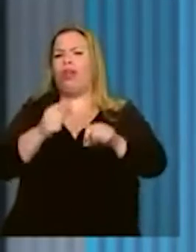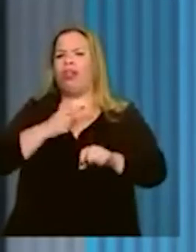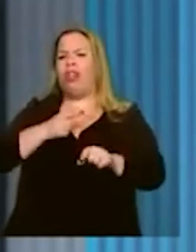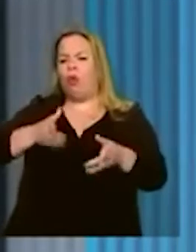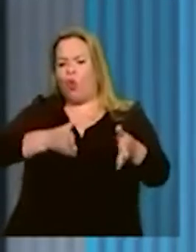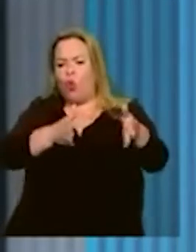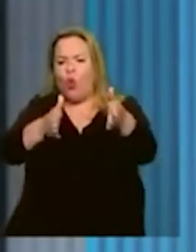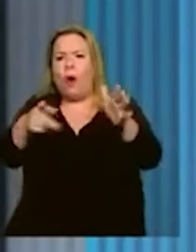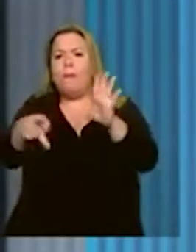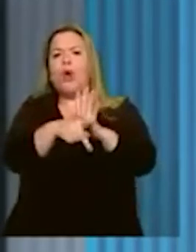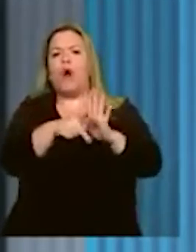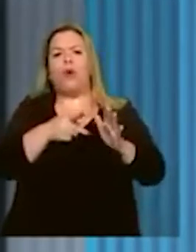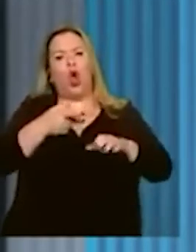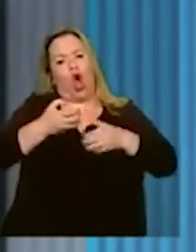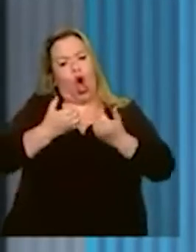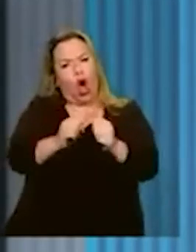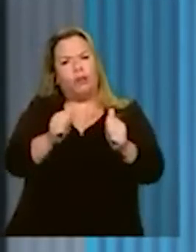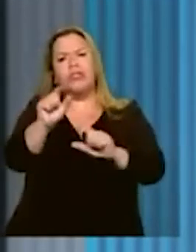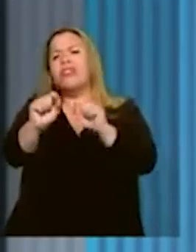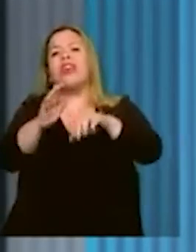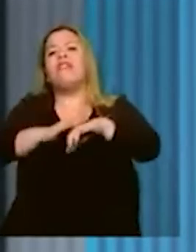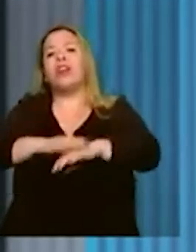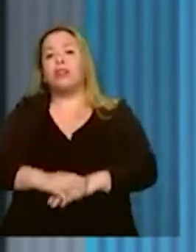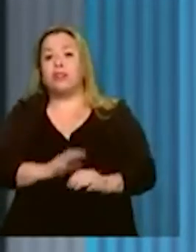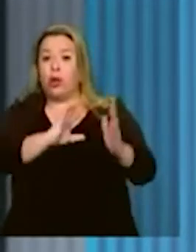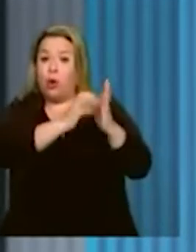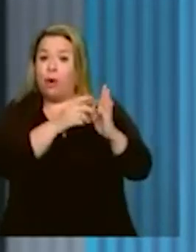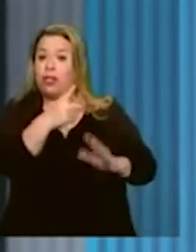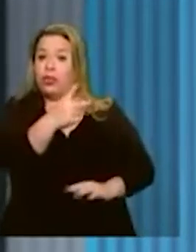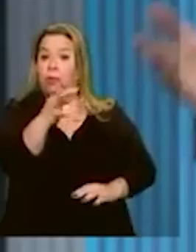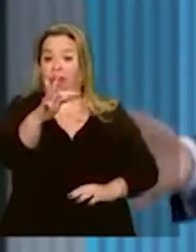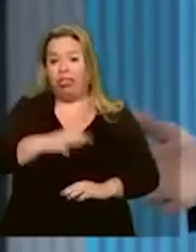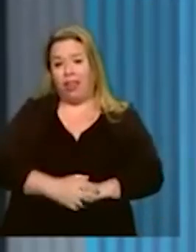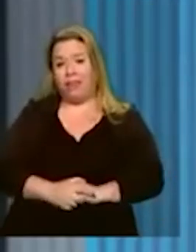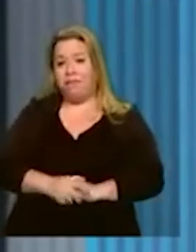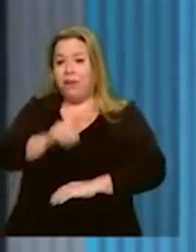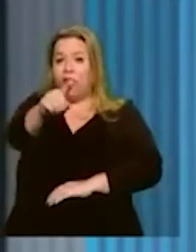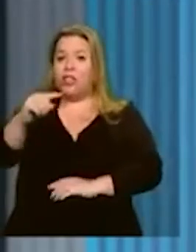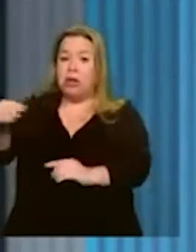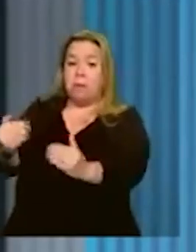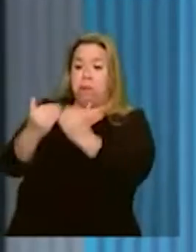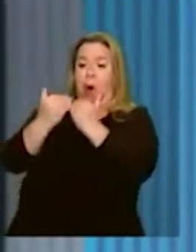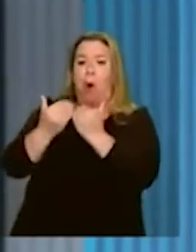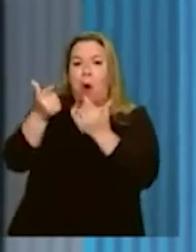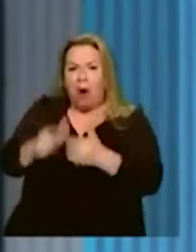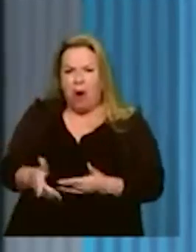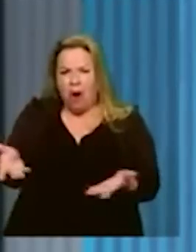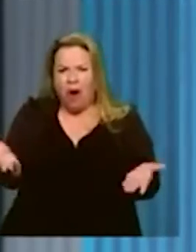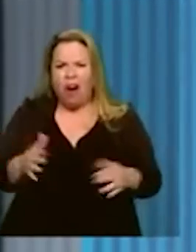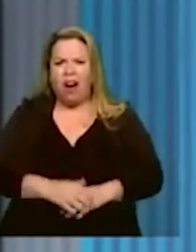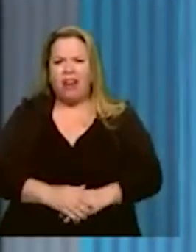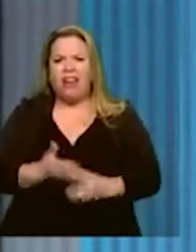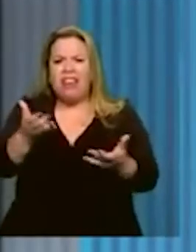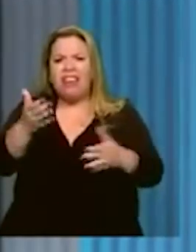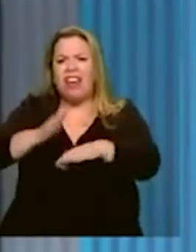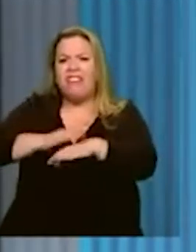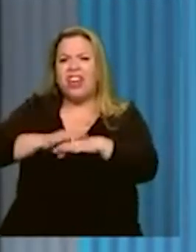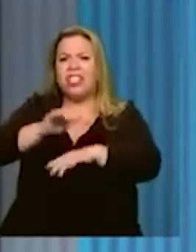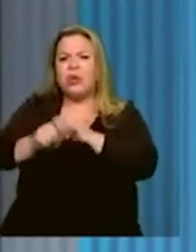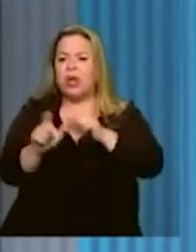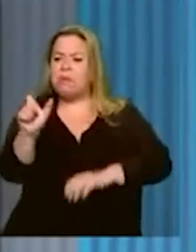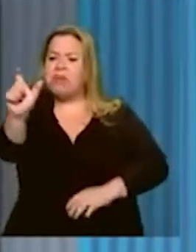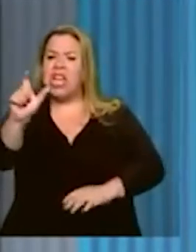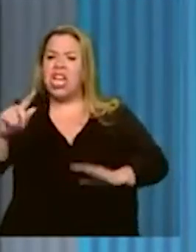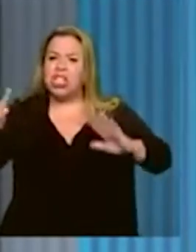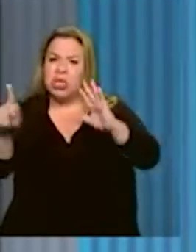Foram as pessoas que você está tentando agredir e que estão propondo agora fazer o bilhete único metropolitano. Eu